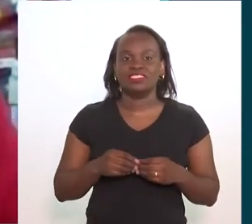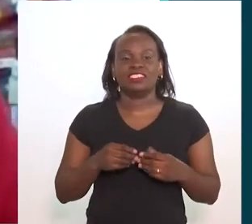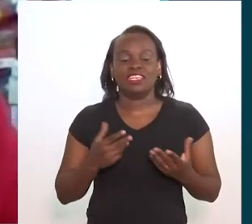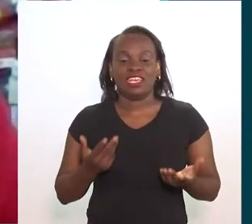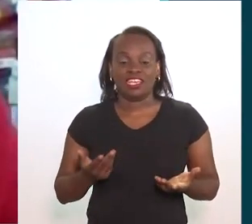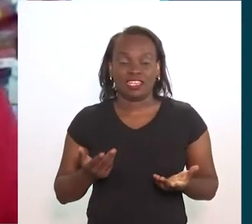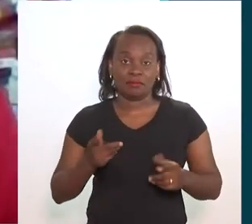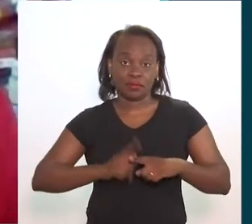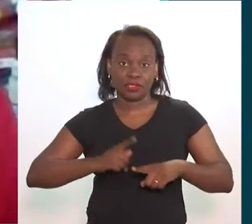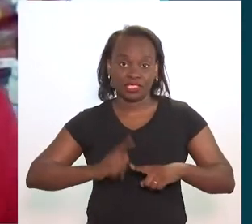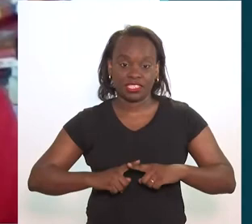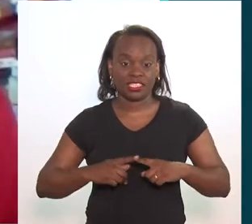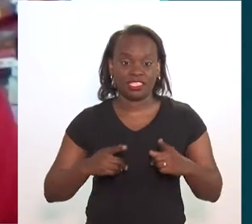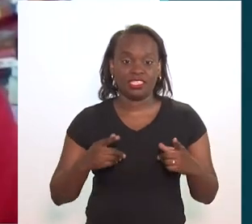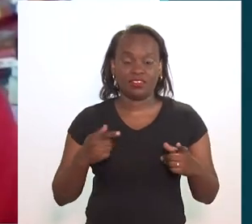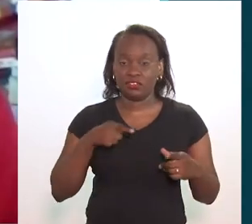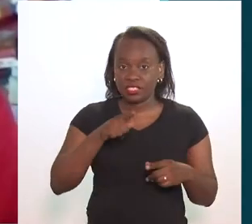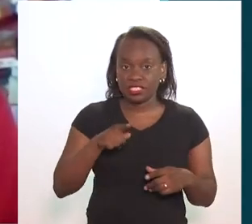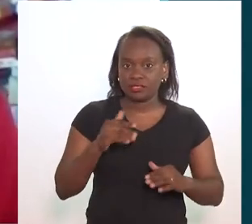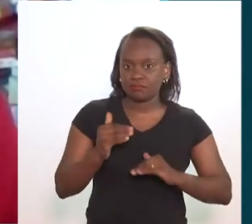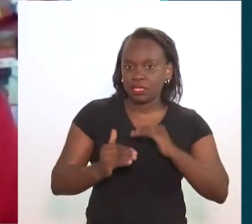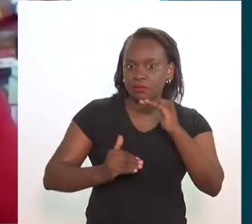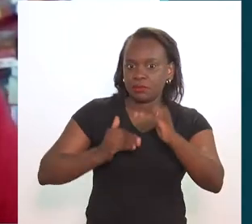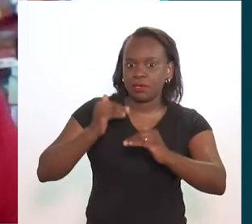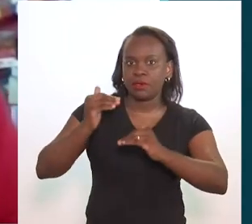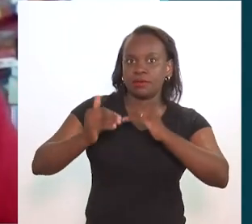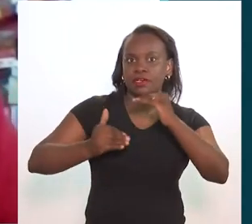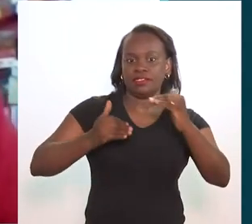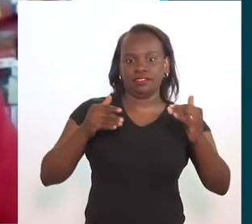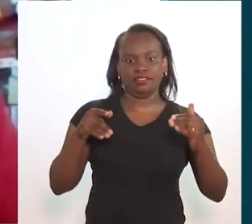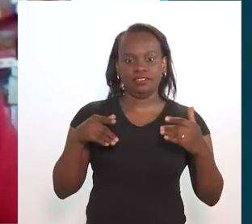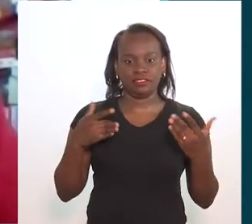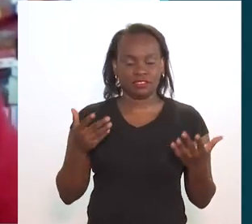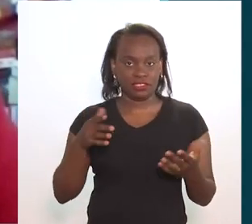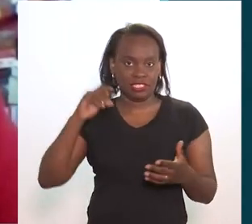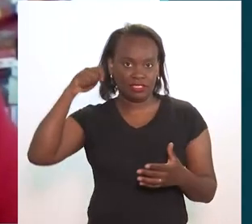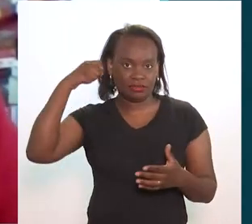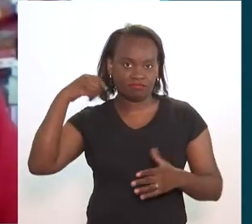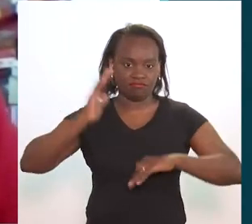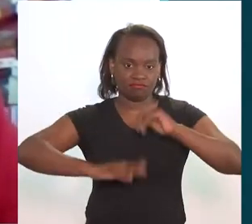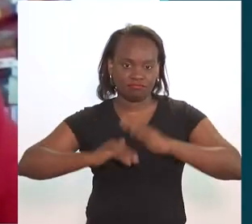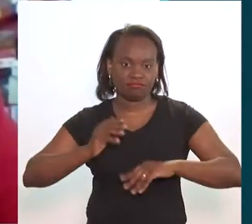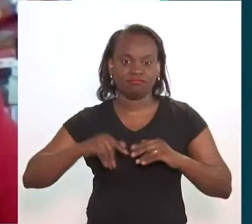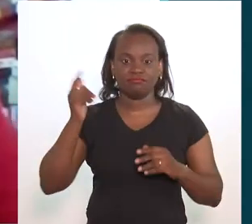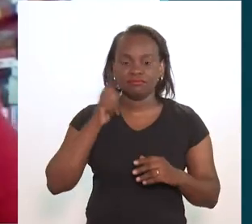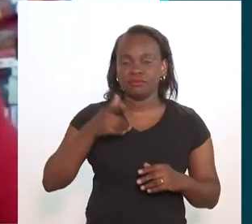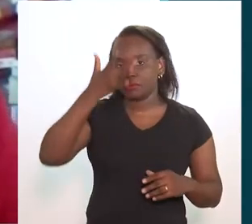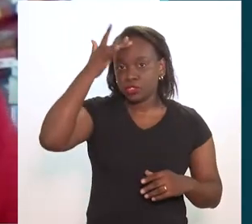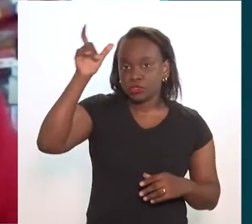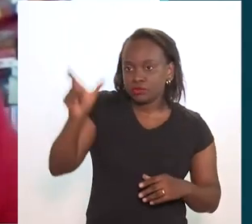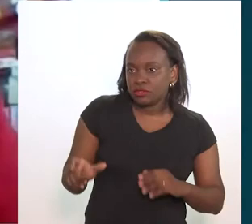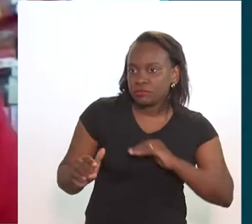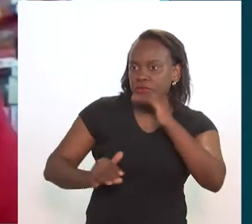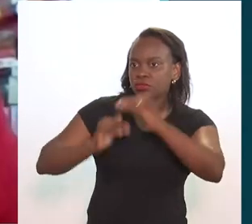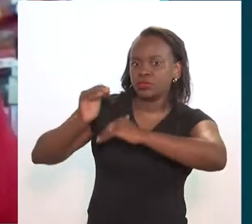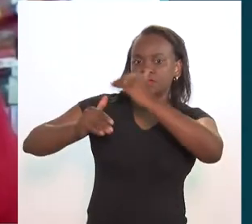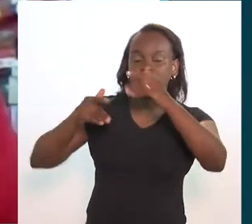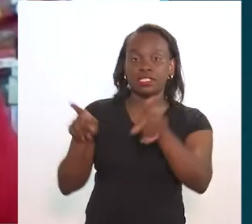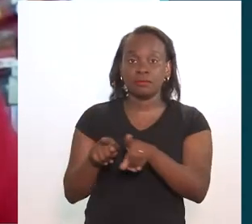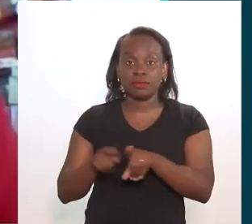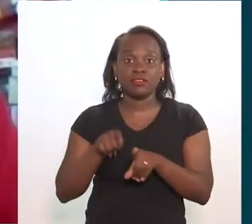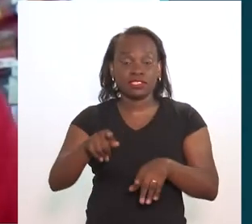maravilhoso, porque você cresce, você cresce como artista, você cresce como pessoa